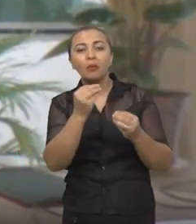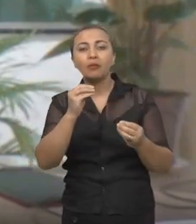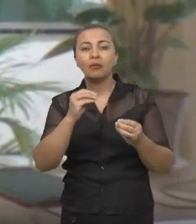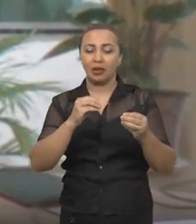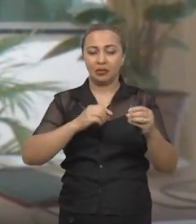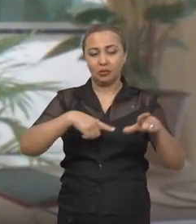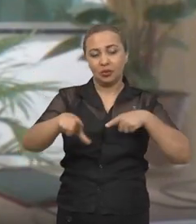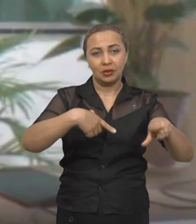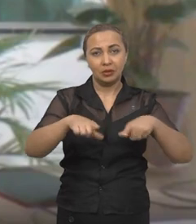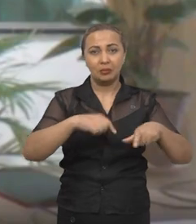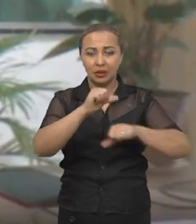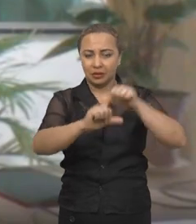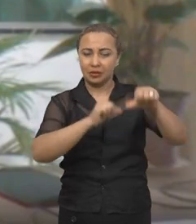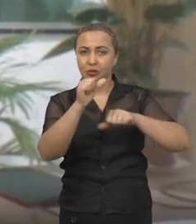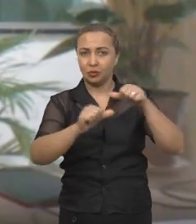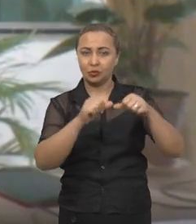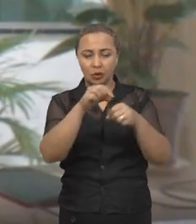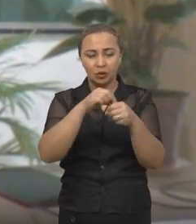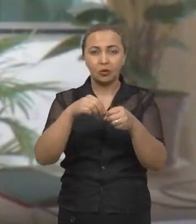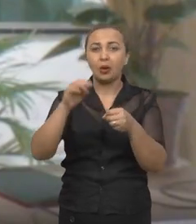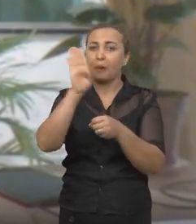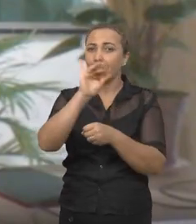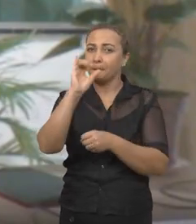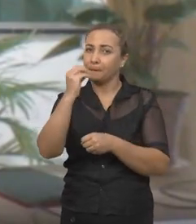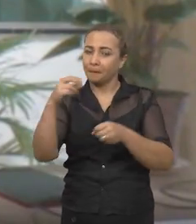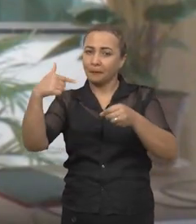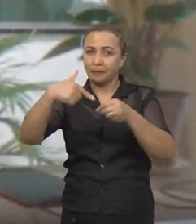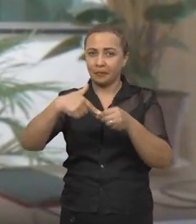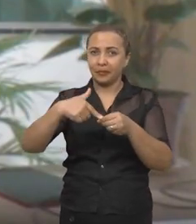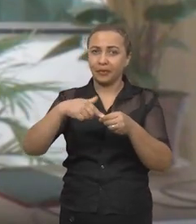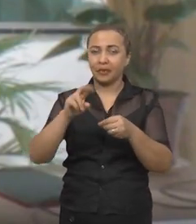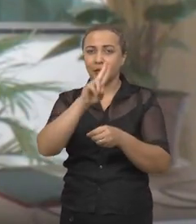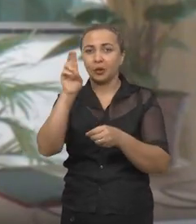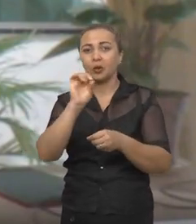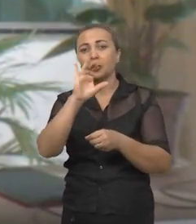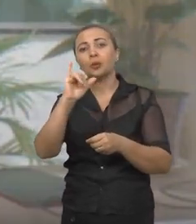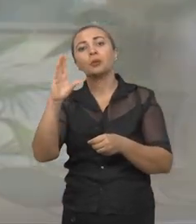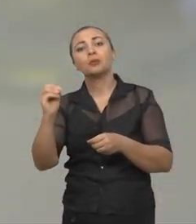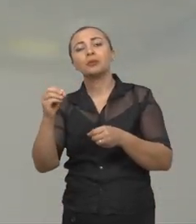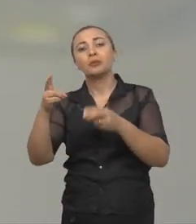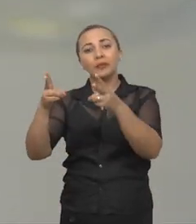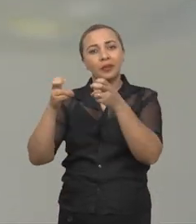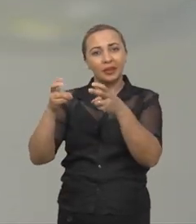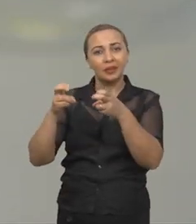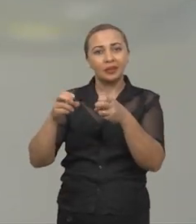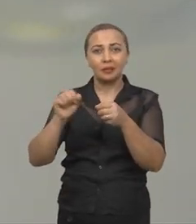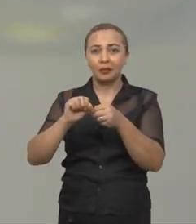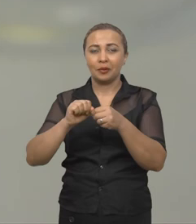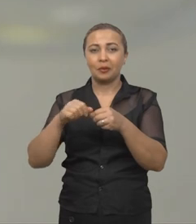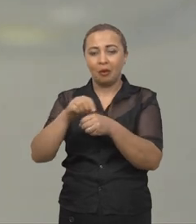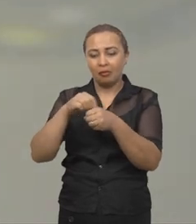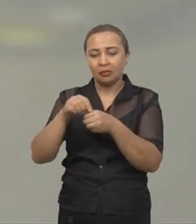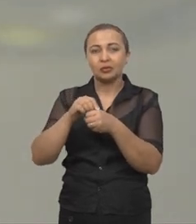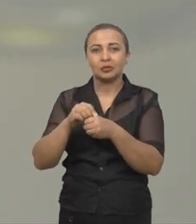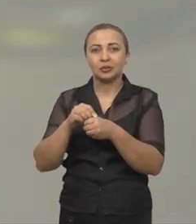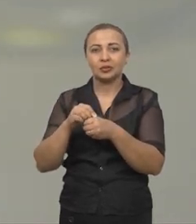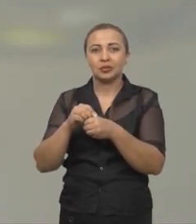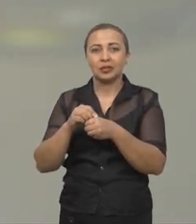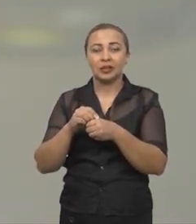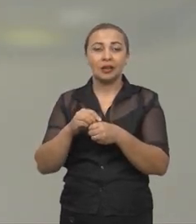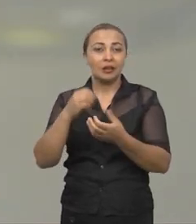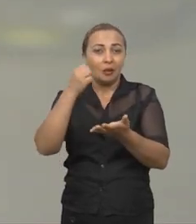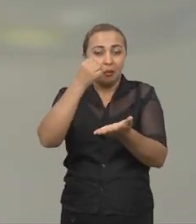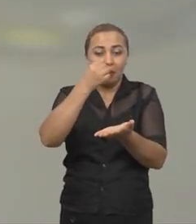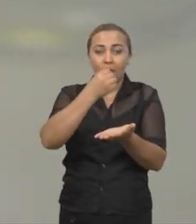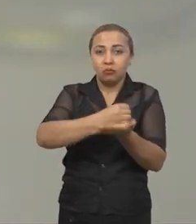micro-organismo, essa atuação, desenvolvimento desse biodiesel, né, usando o biocatalizador produzido pelos micro-organismos.